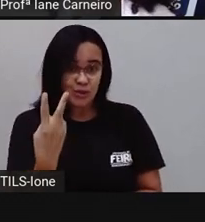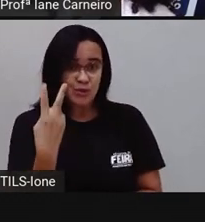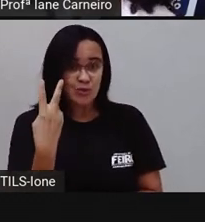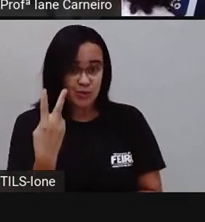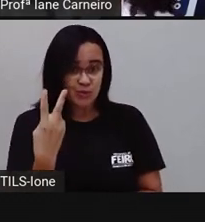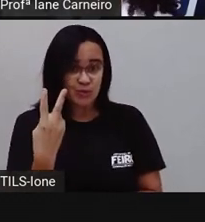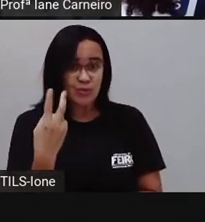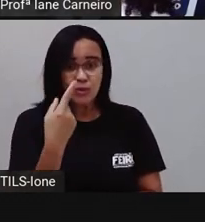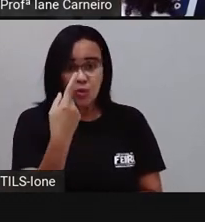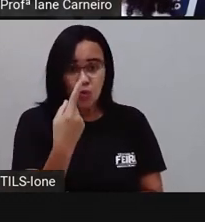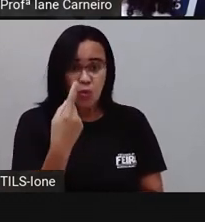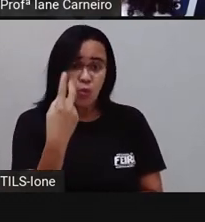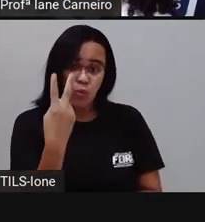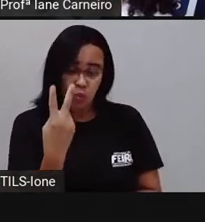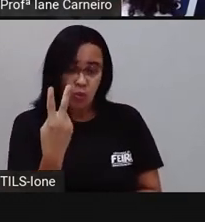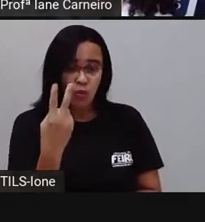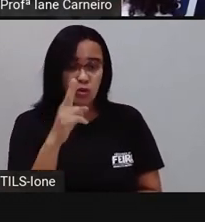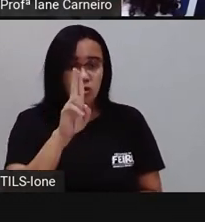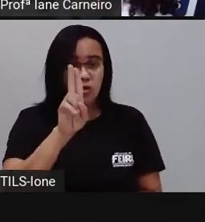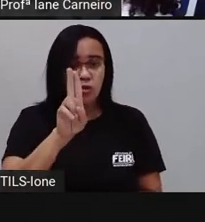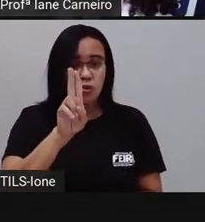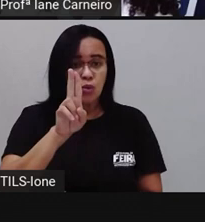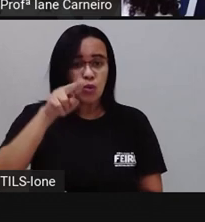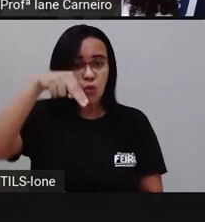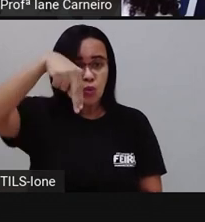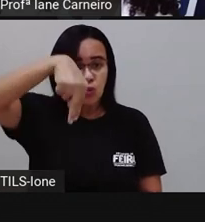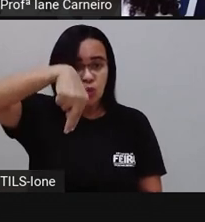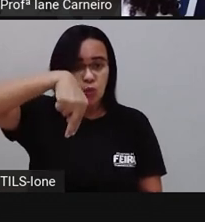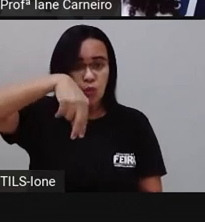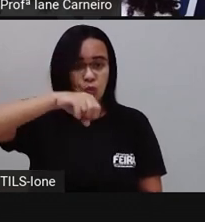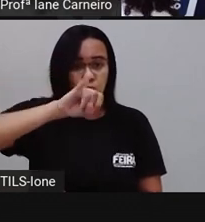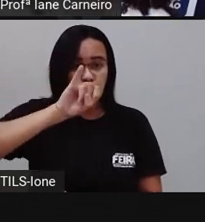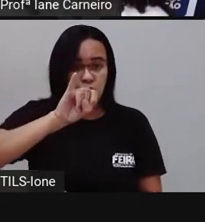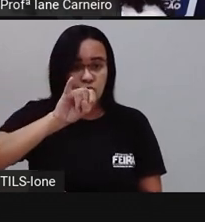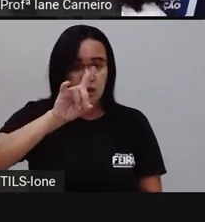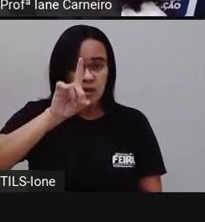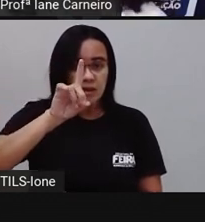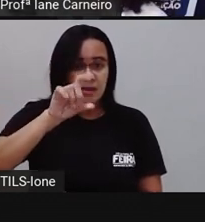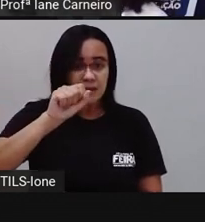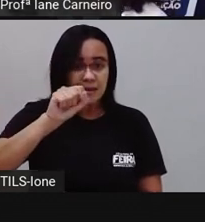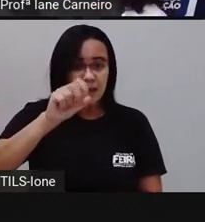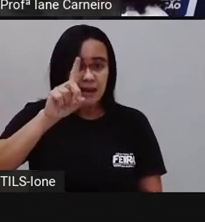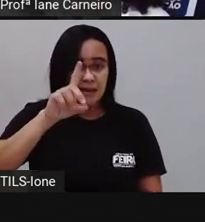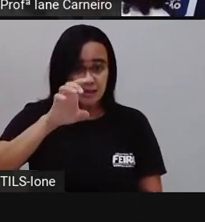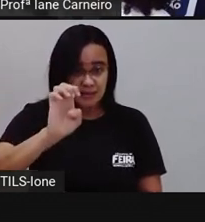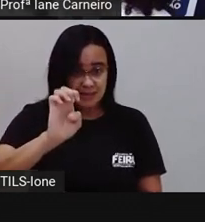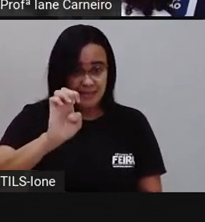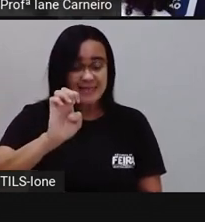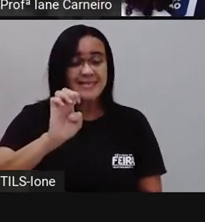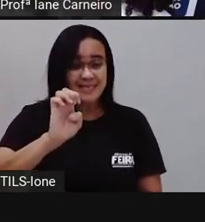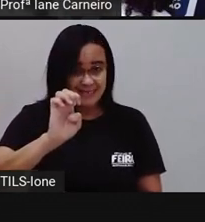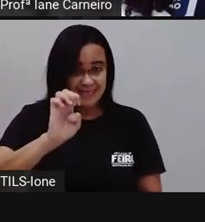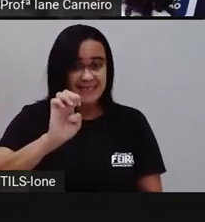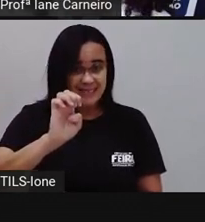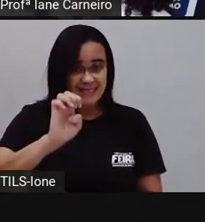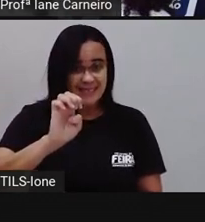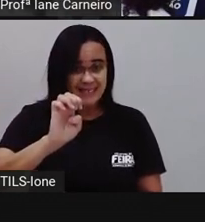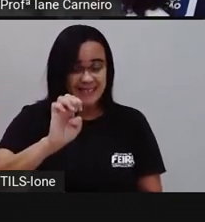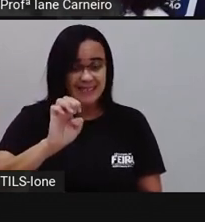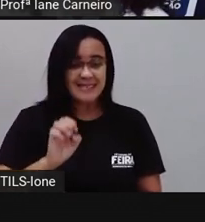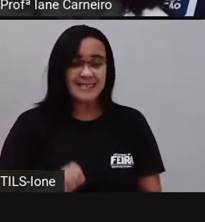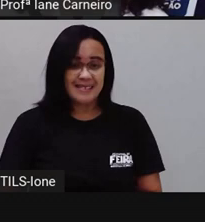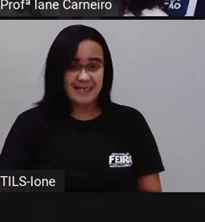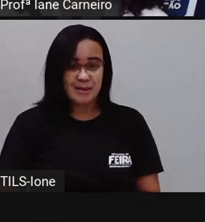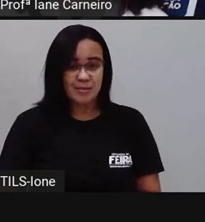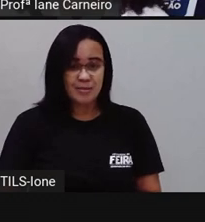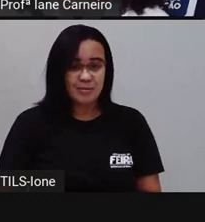1, 2. Então, ó, esse 2 representam as unidades. E esse outro 2 representam